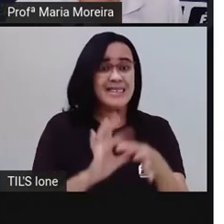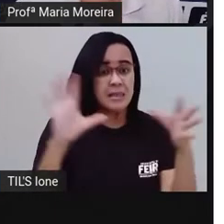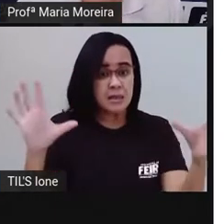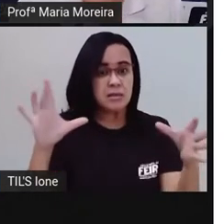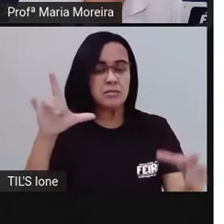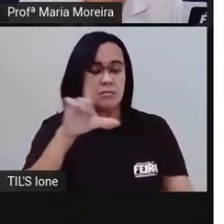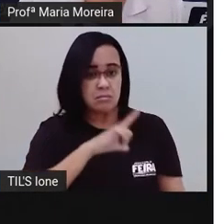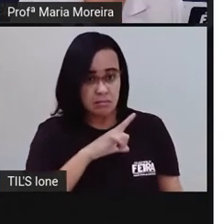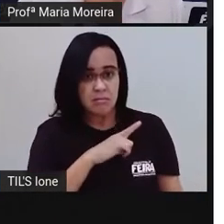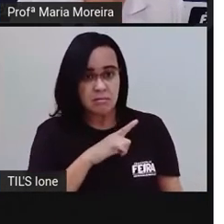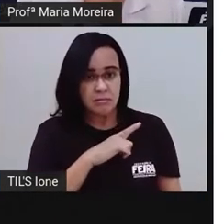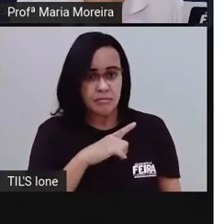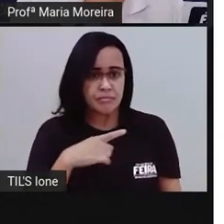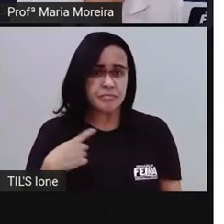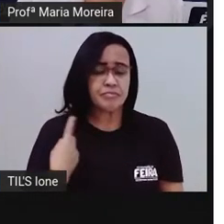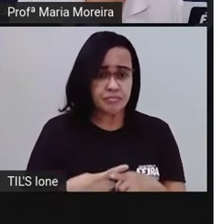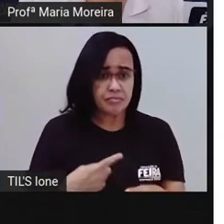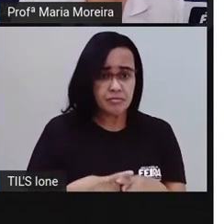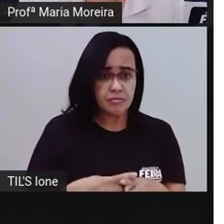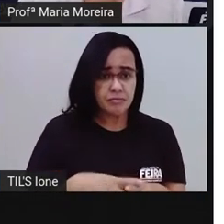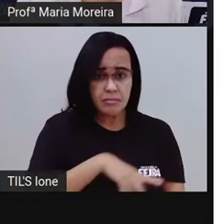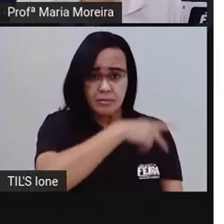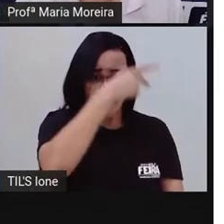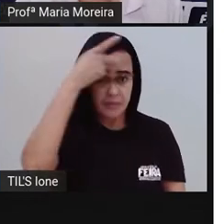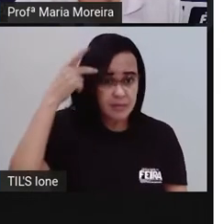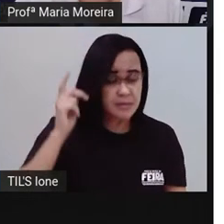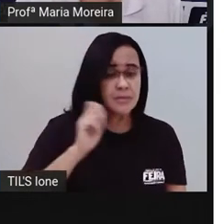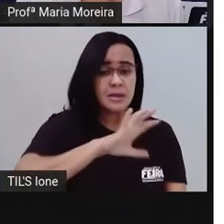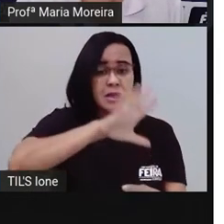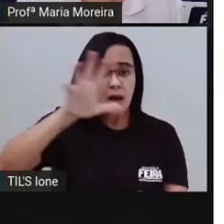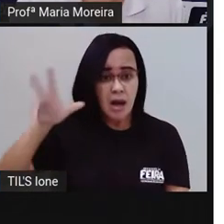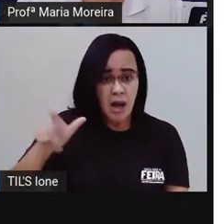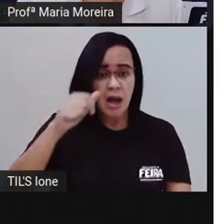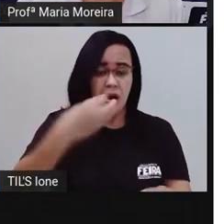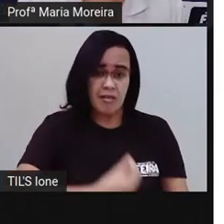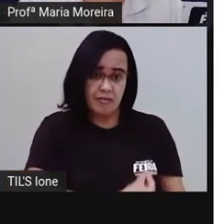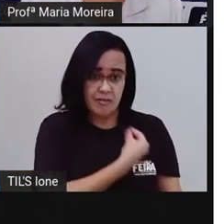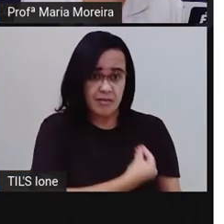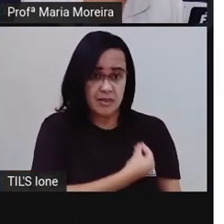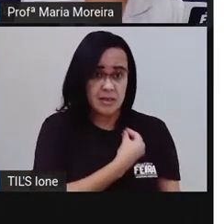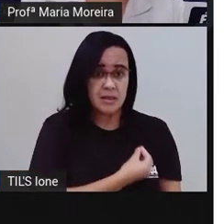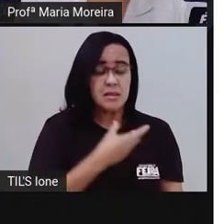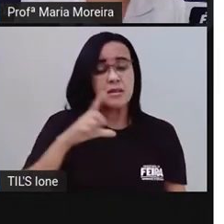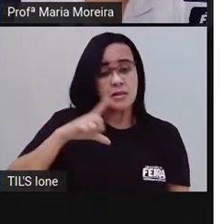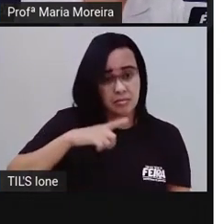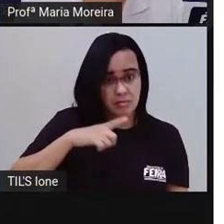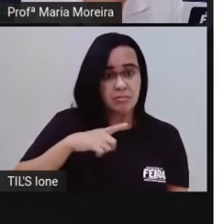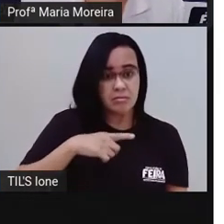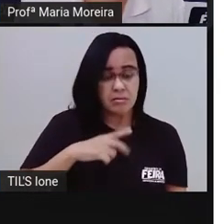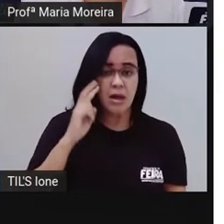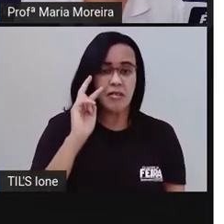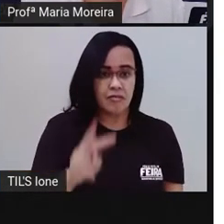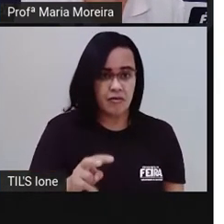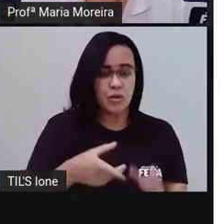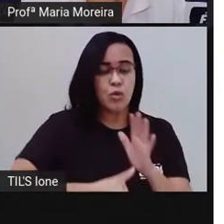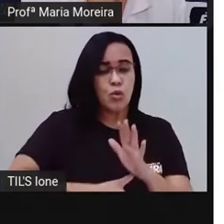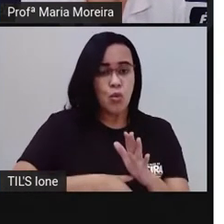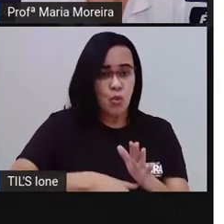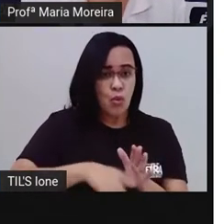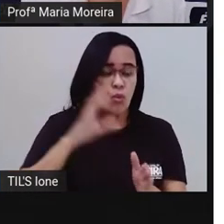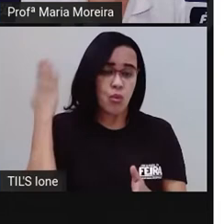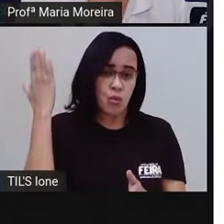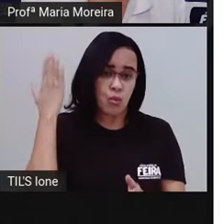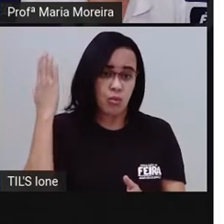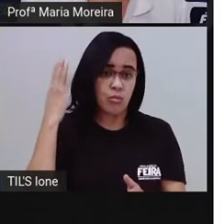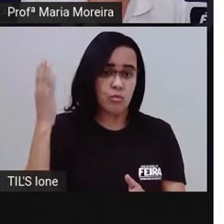Bom, os africanos tinham seus modos de vida lá na África, como a gente viu lá na história de Jeremie, e